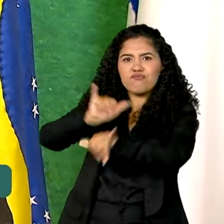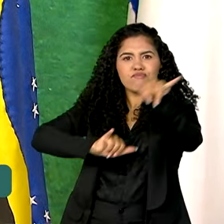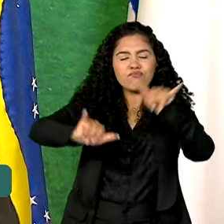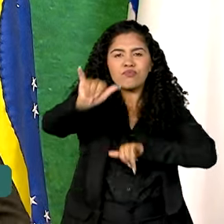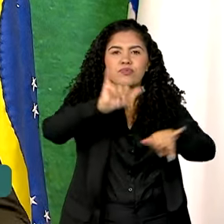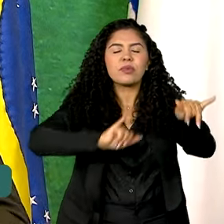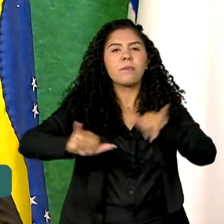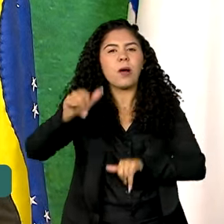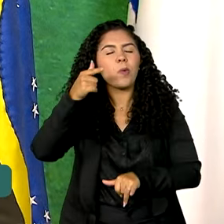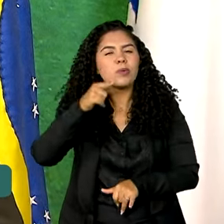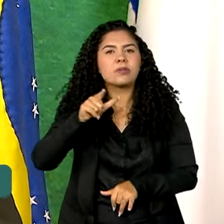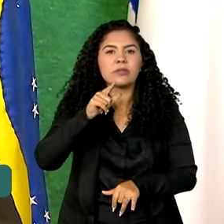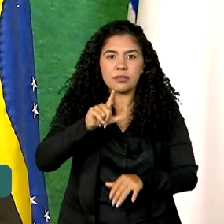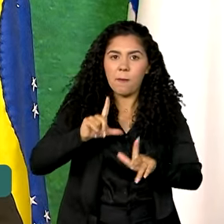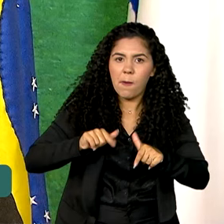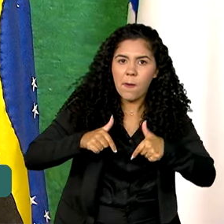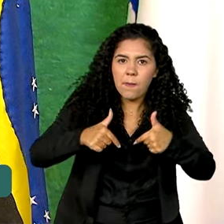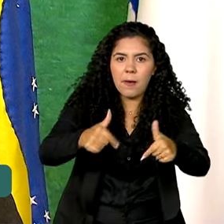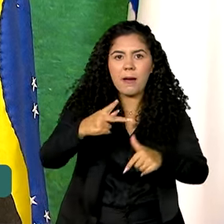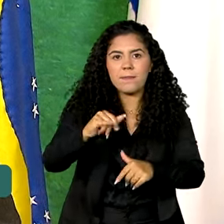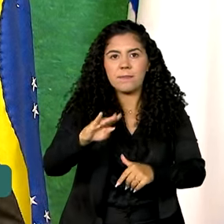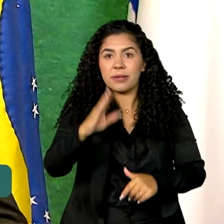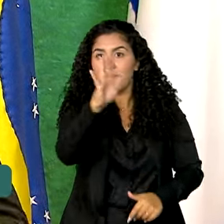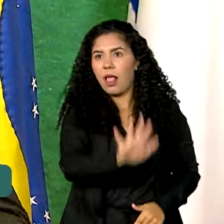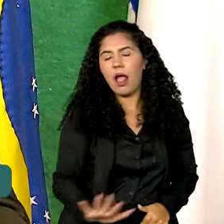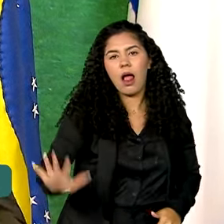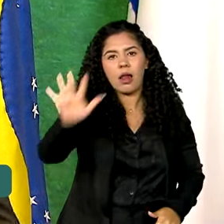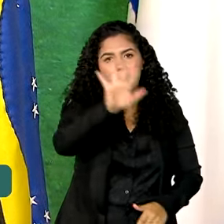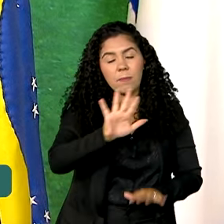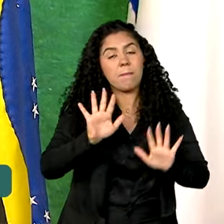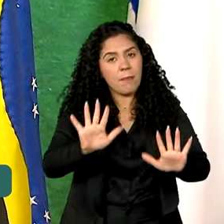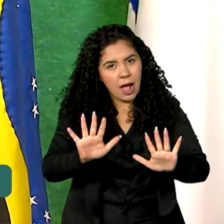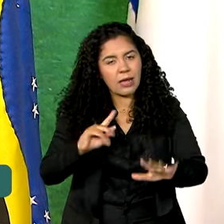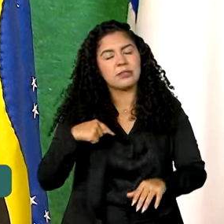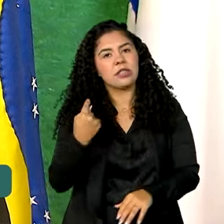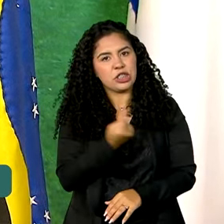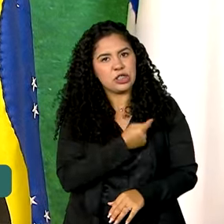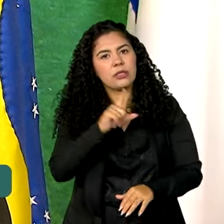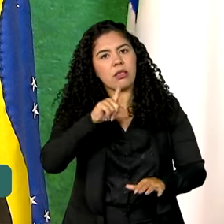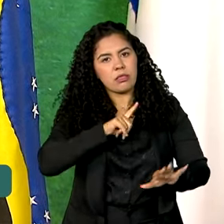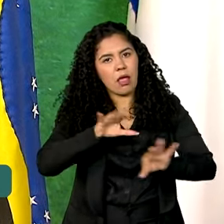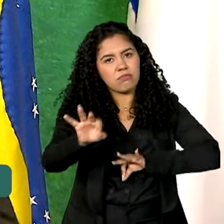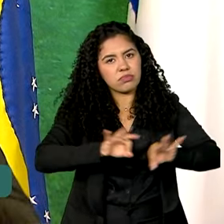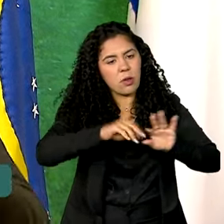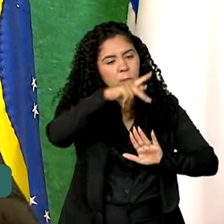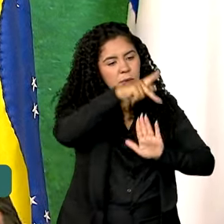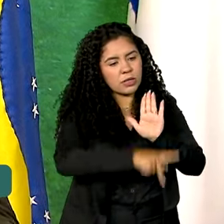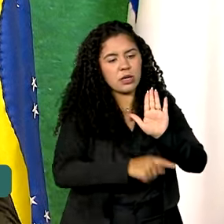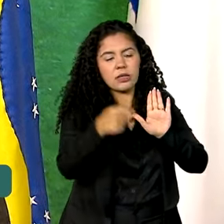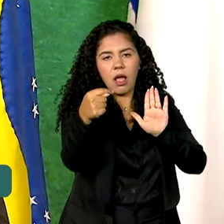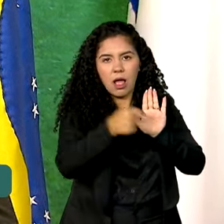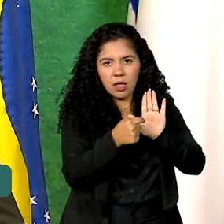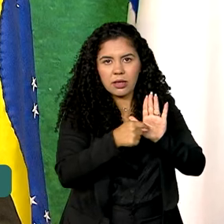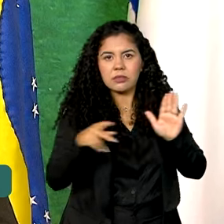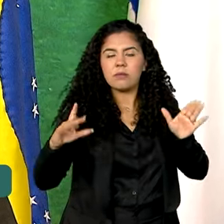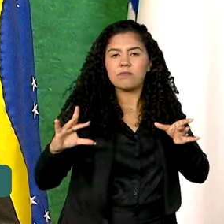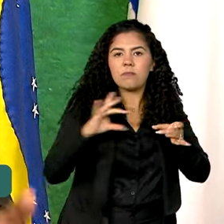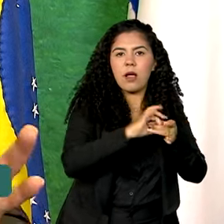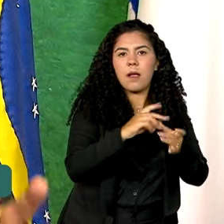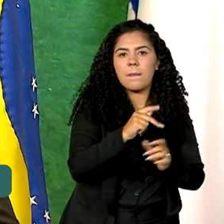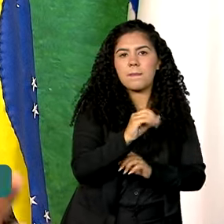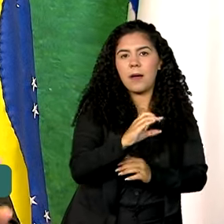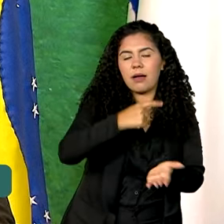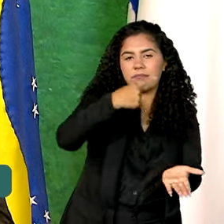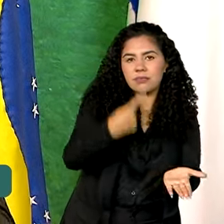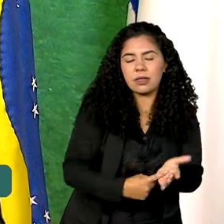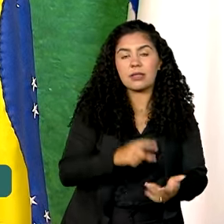contribuição percentual da atividade no PIB nacional. Para isso, nós temos um amplo projeto de investimento em infraestrutura dentro do PAC-3, que tem